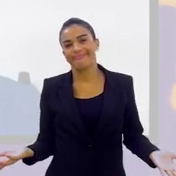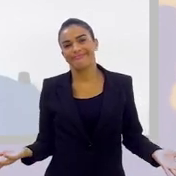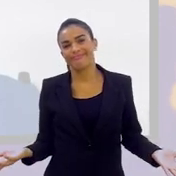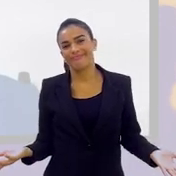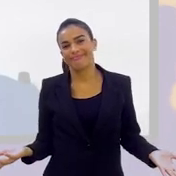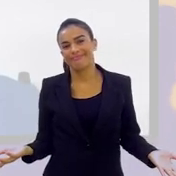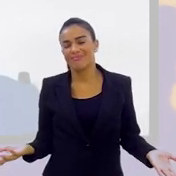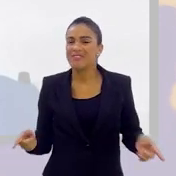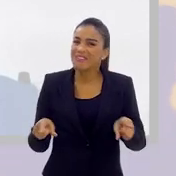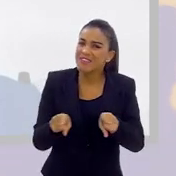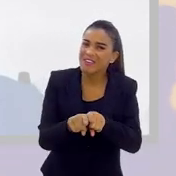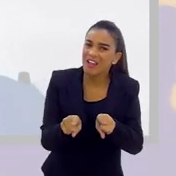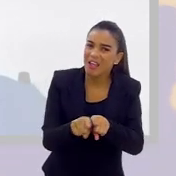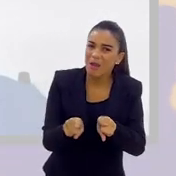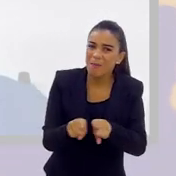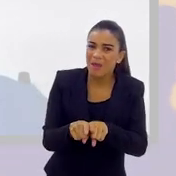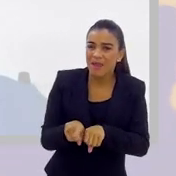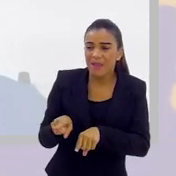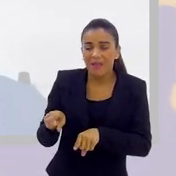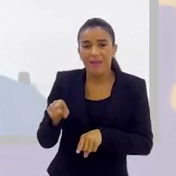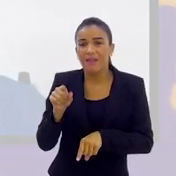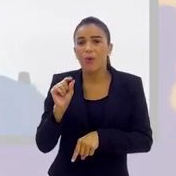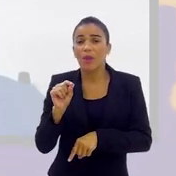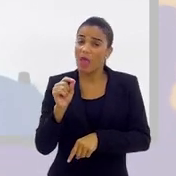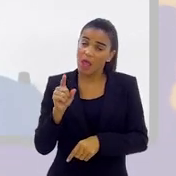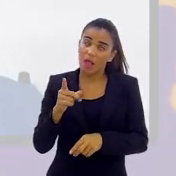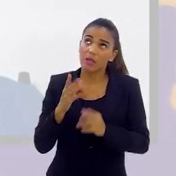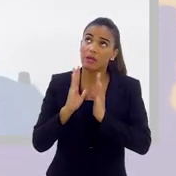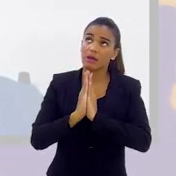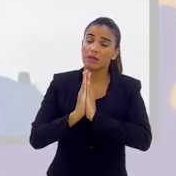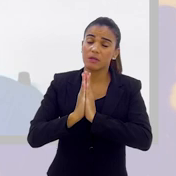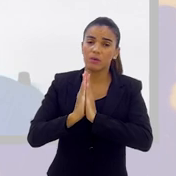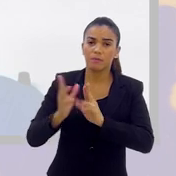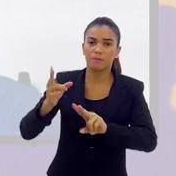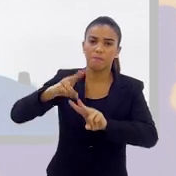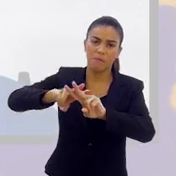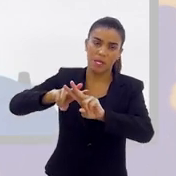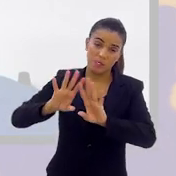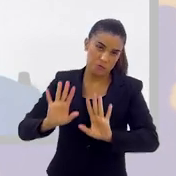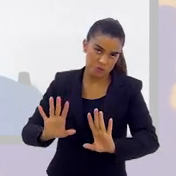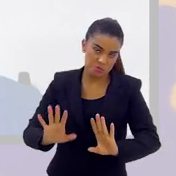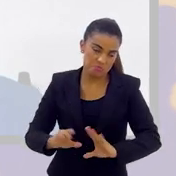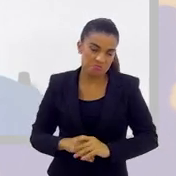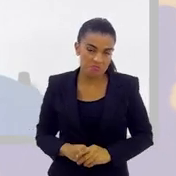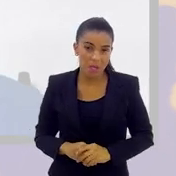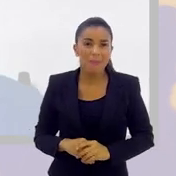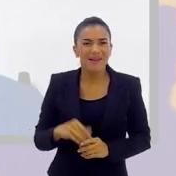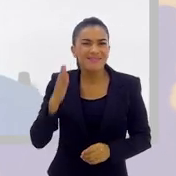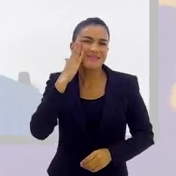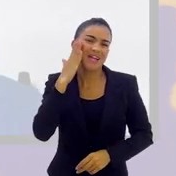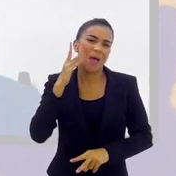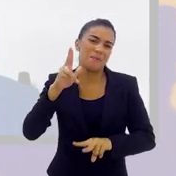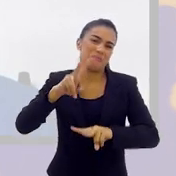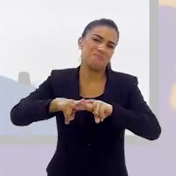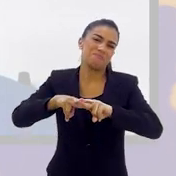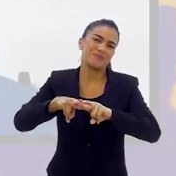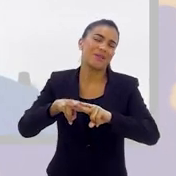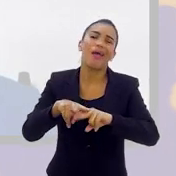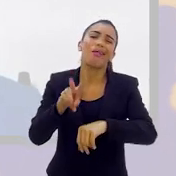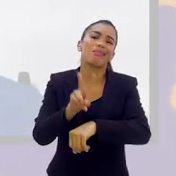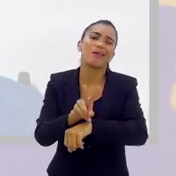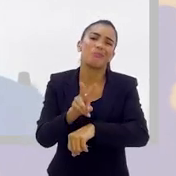pelo menos, ele acabou indo para a cadeia, né? Mas a gente sabe que essas prisões, elas são